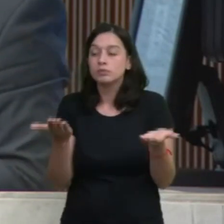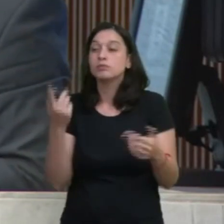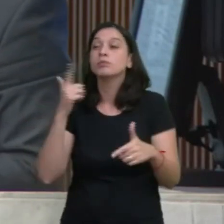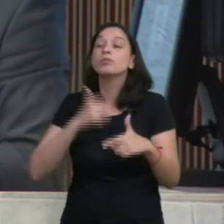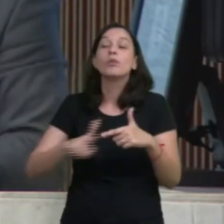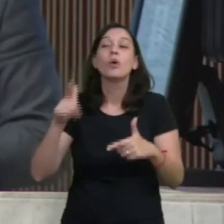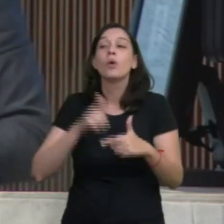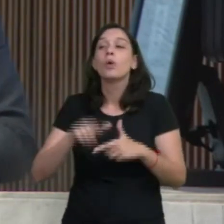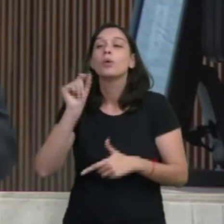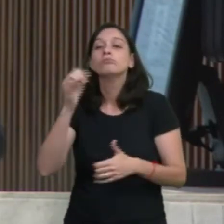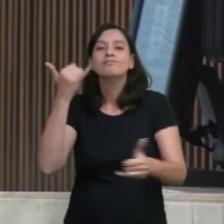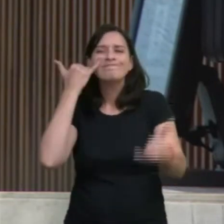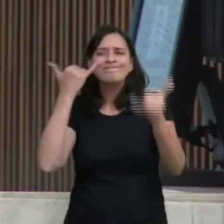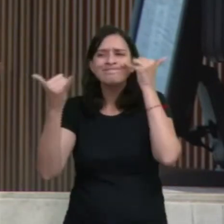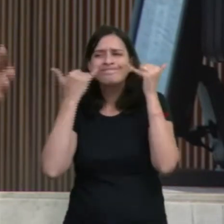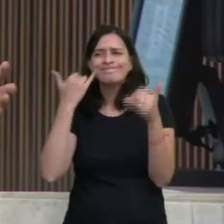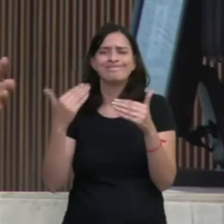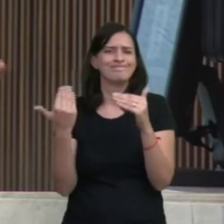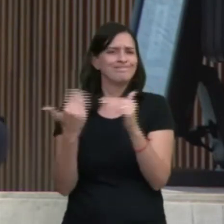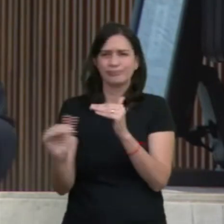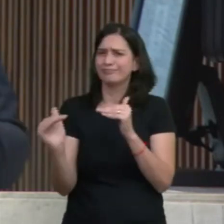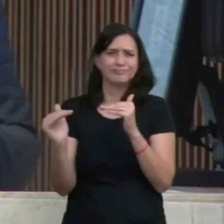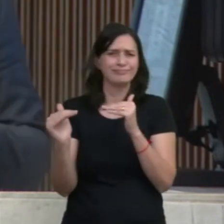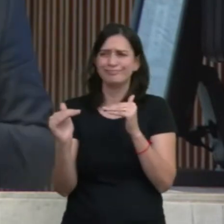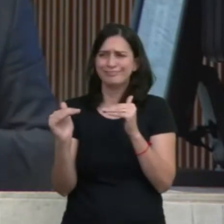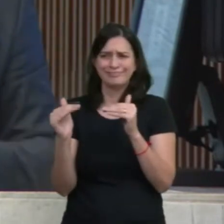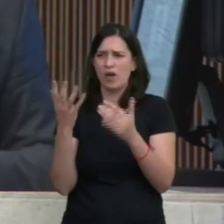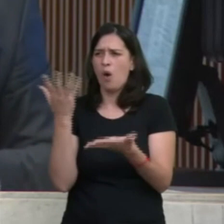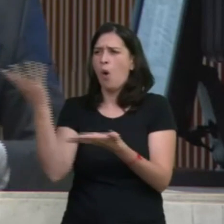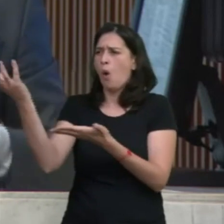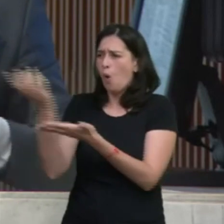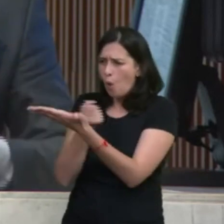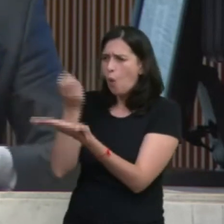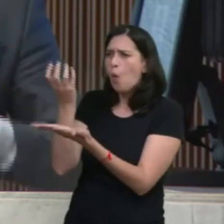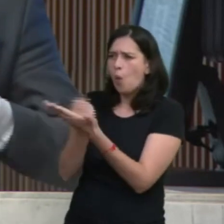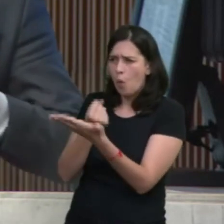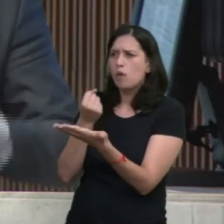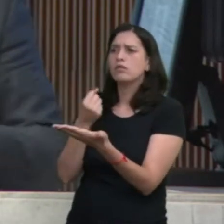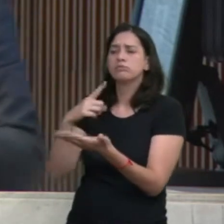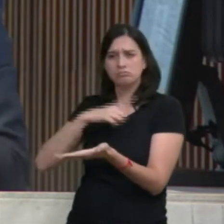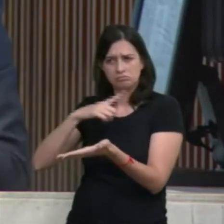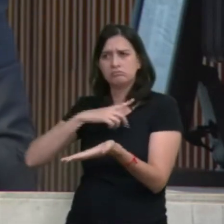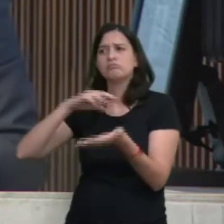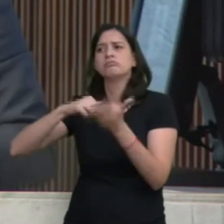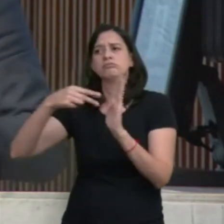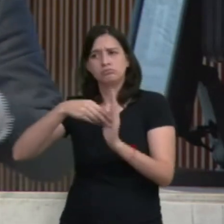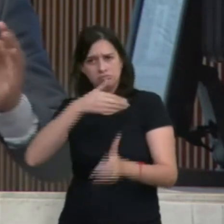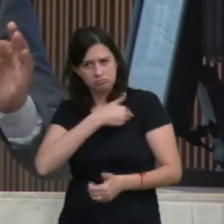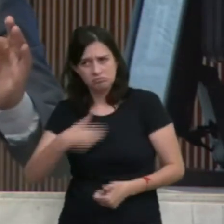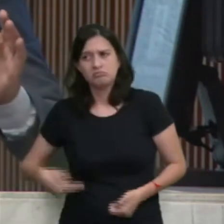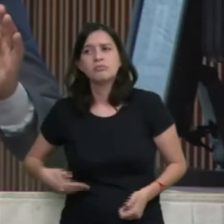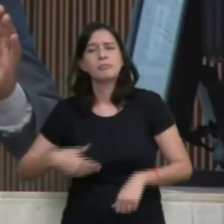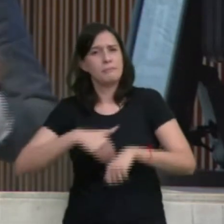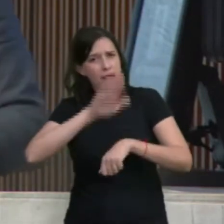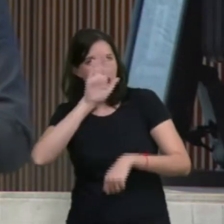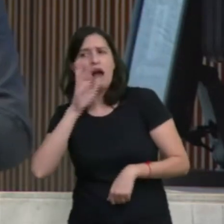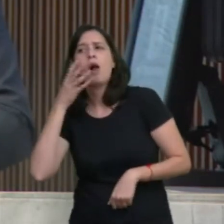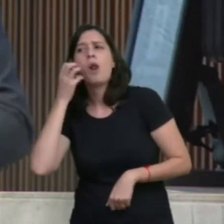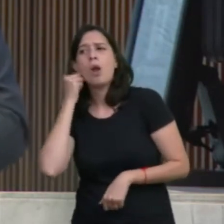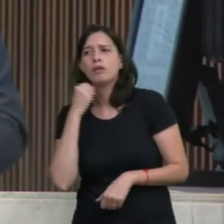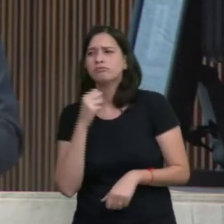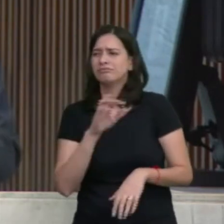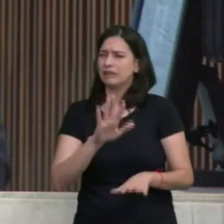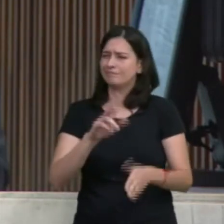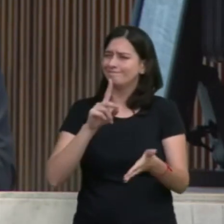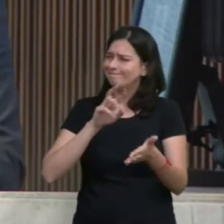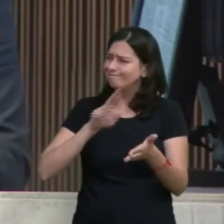informações não batem e que os valores de arrecadação do governo estão aumentando a cada ano. Não é verdade que nós estamos com